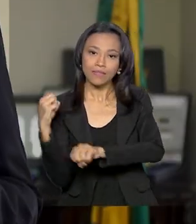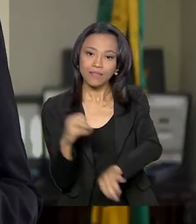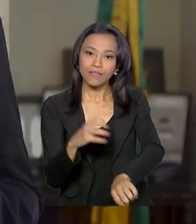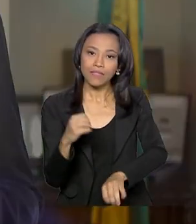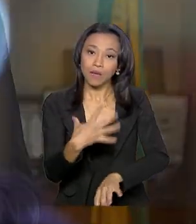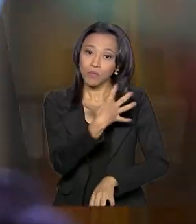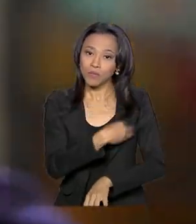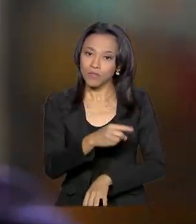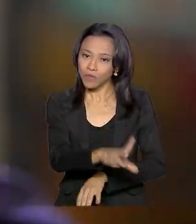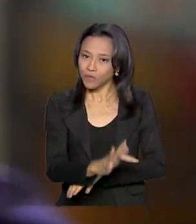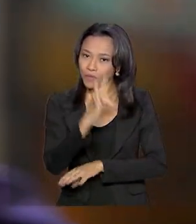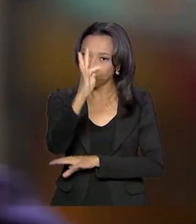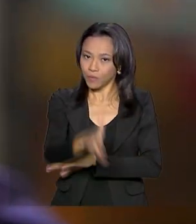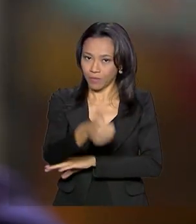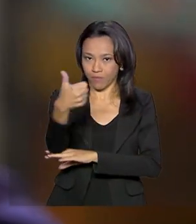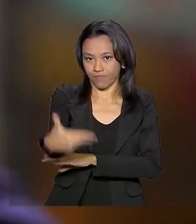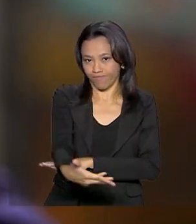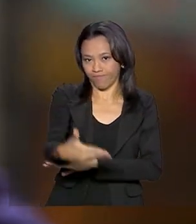um futuro melhor.